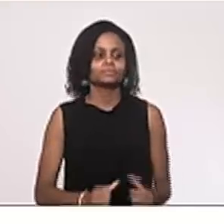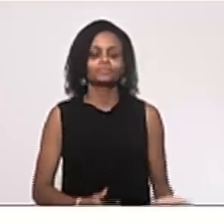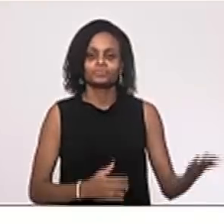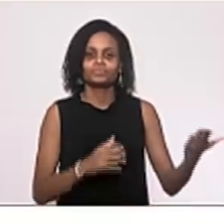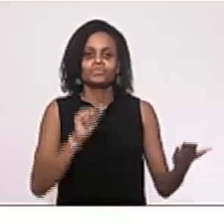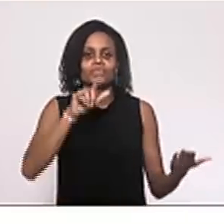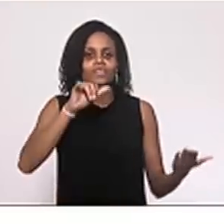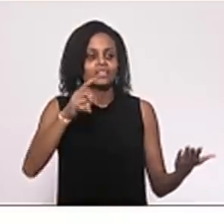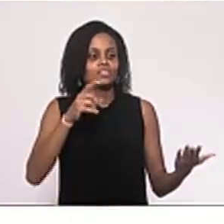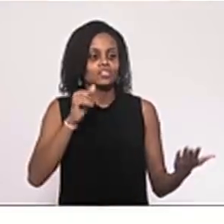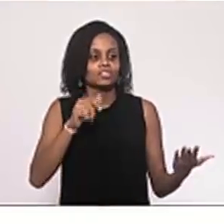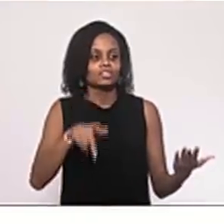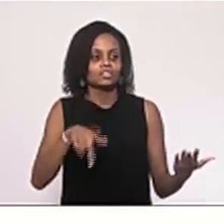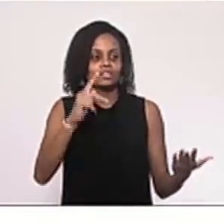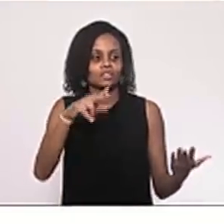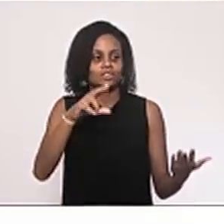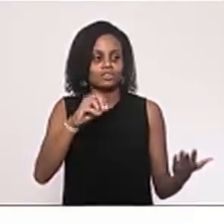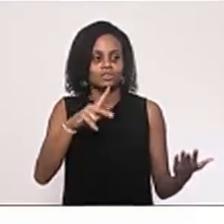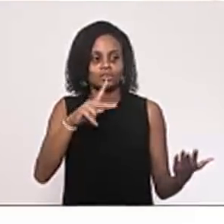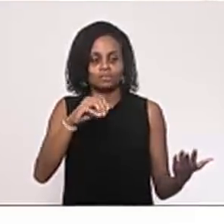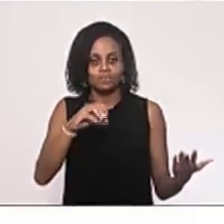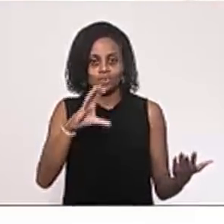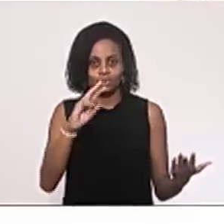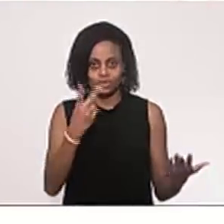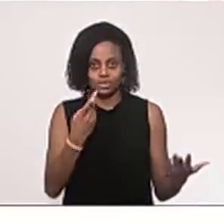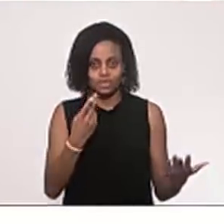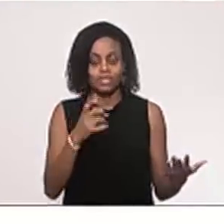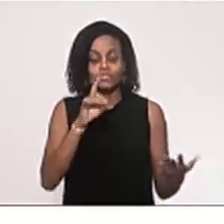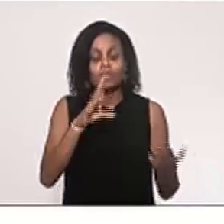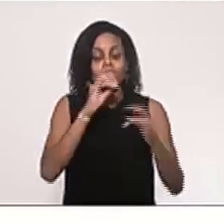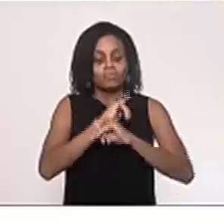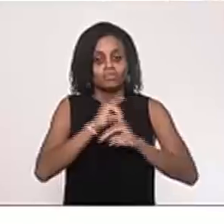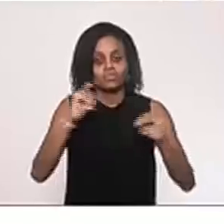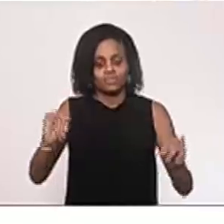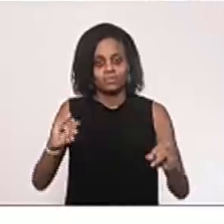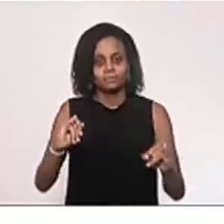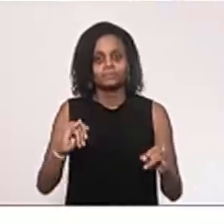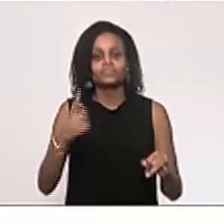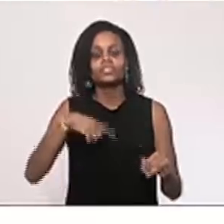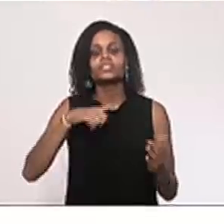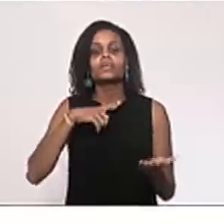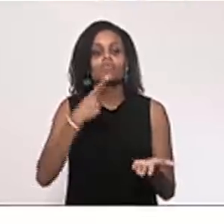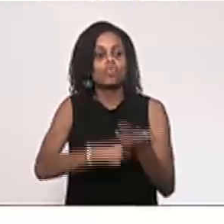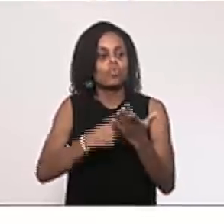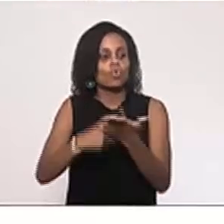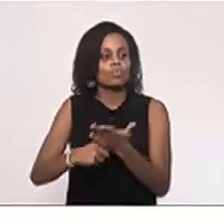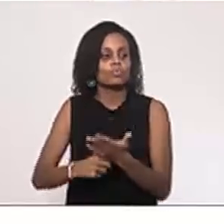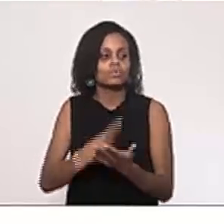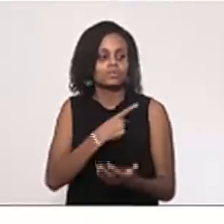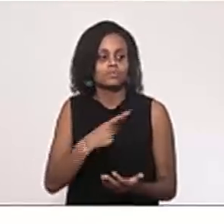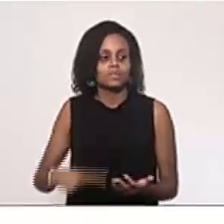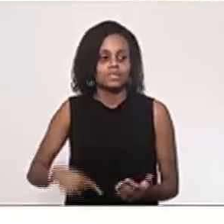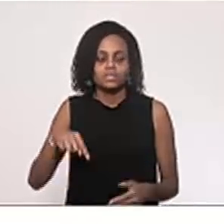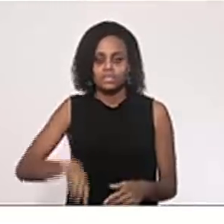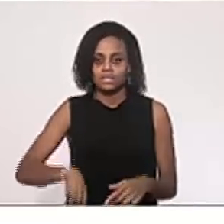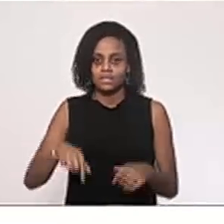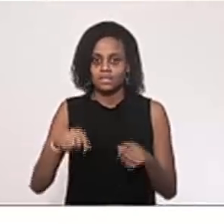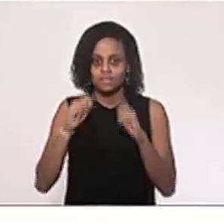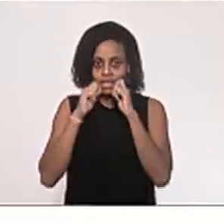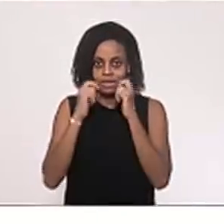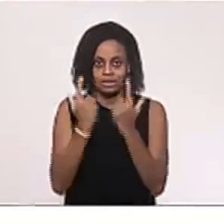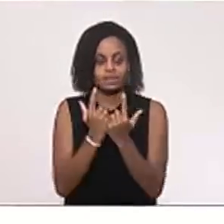Permite a parte, rapidamente, só para informar que a gente tem um compromisso da presidência dessa casa,